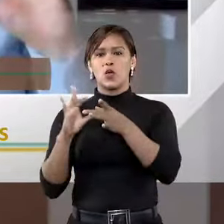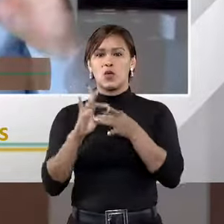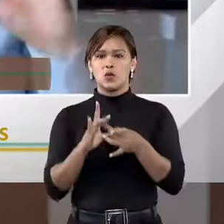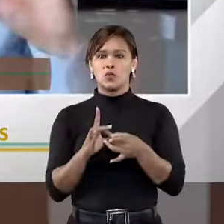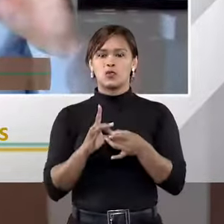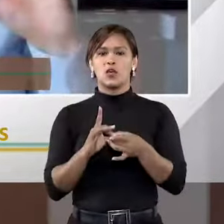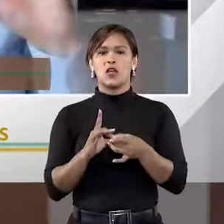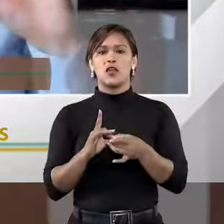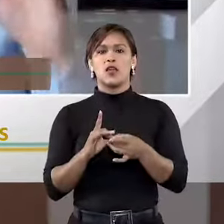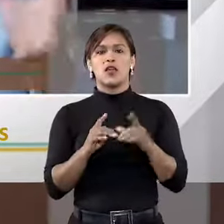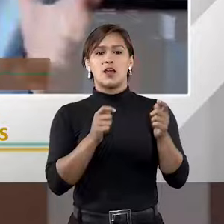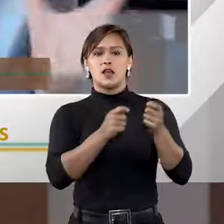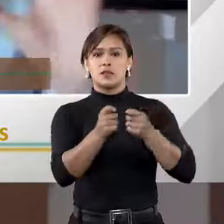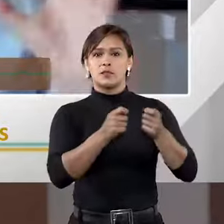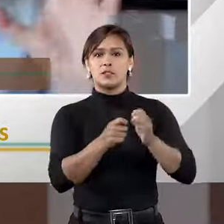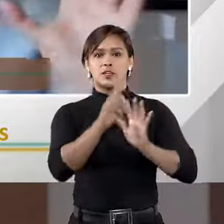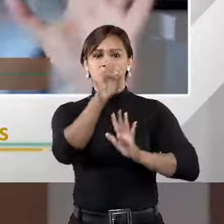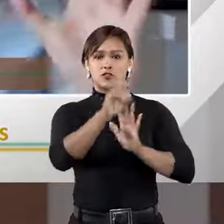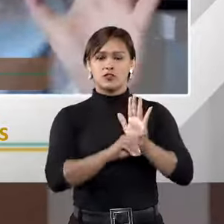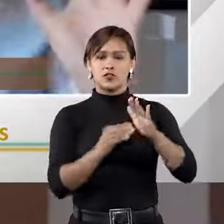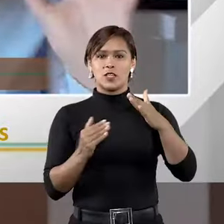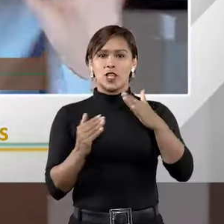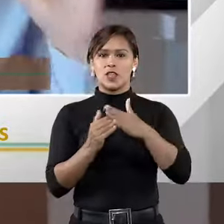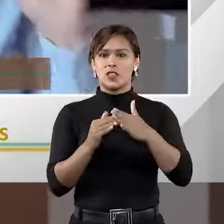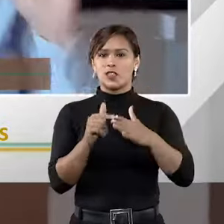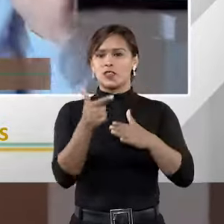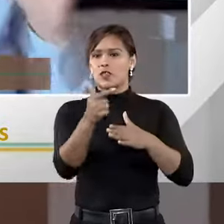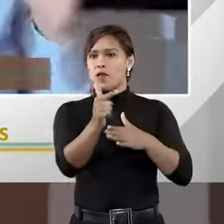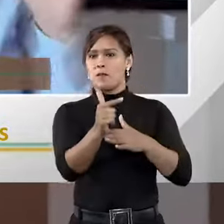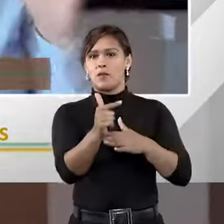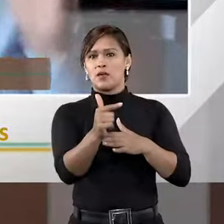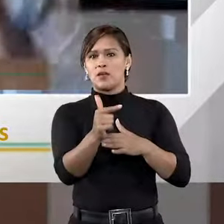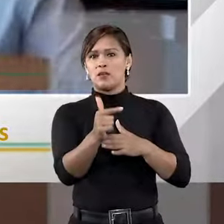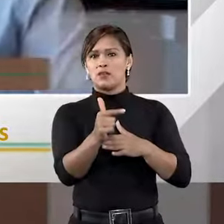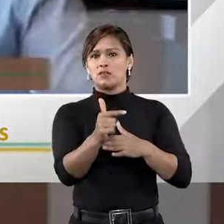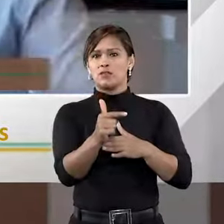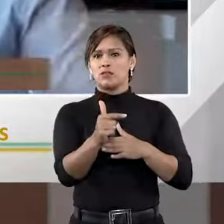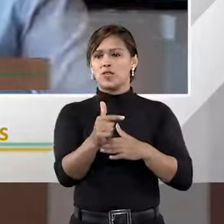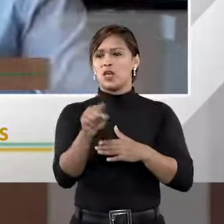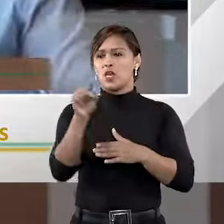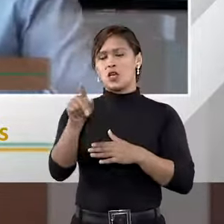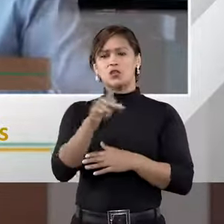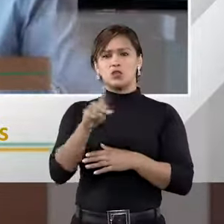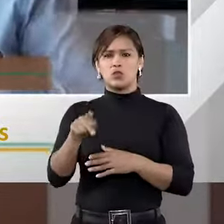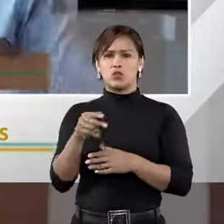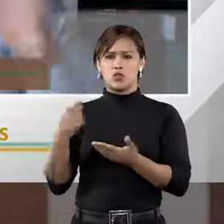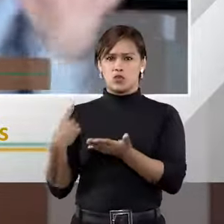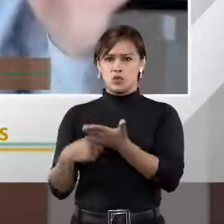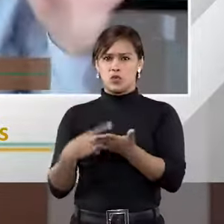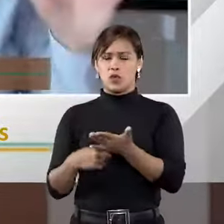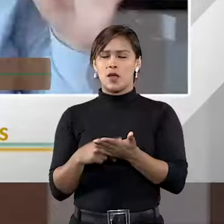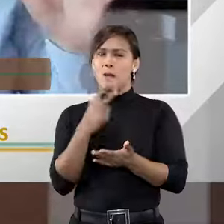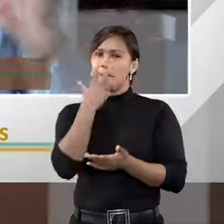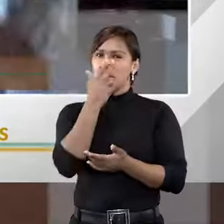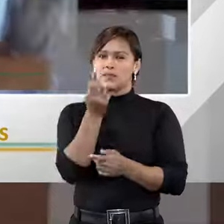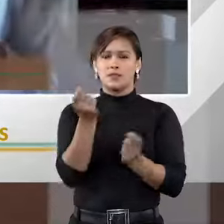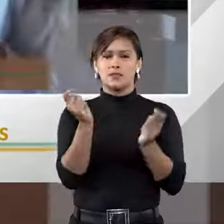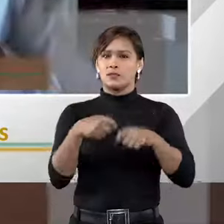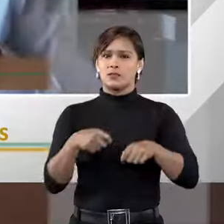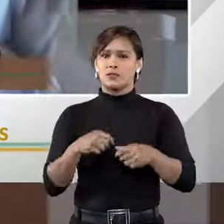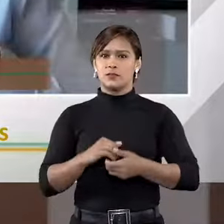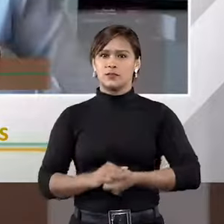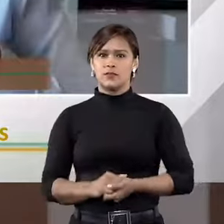Arbitragem para o direito sancionador, me parece que não dá. Não sei se Calamini concorda comigo, mas me parece que não dá.